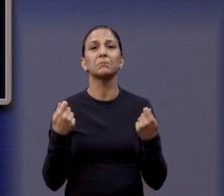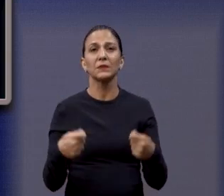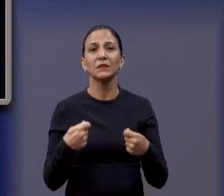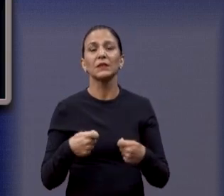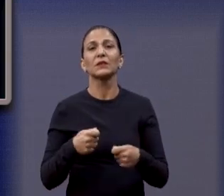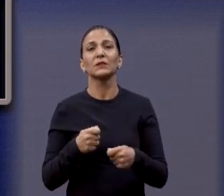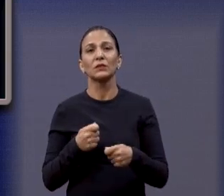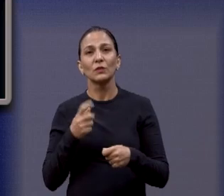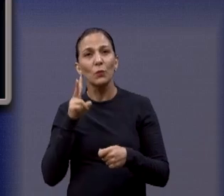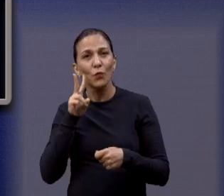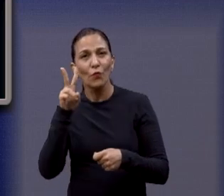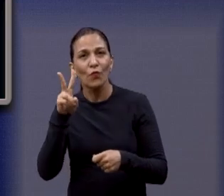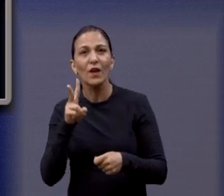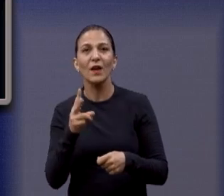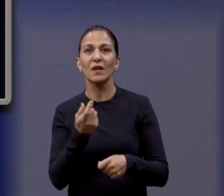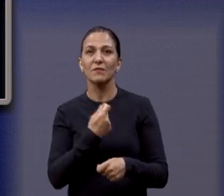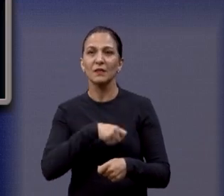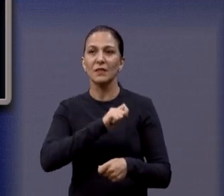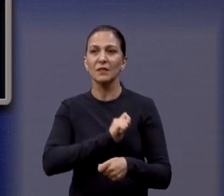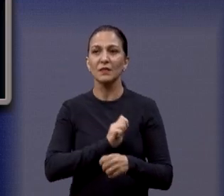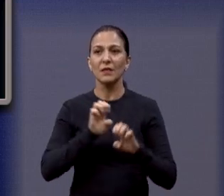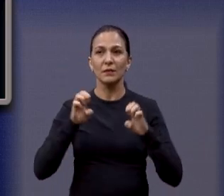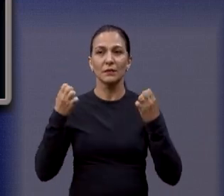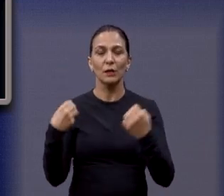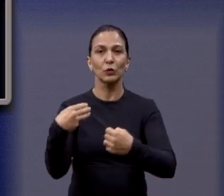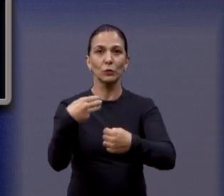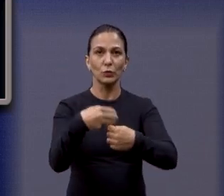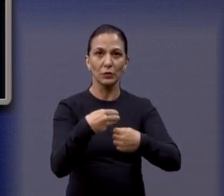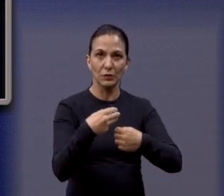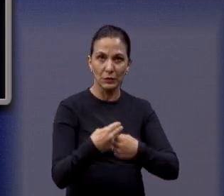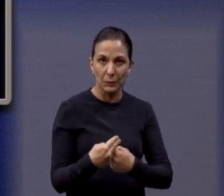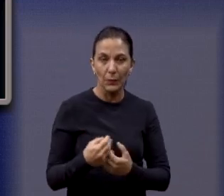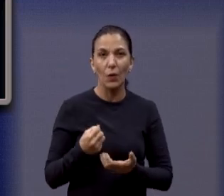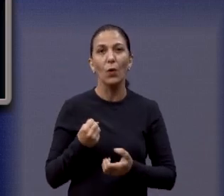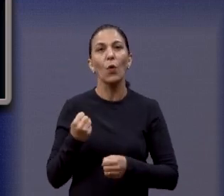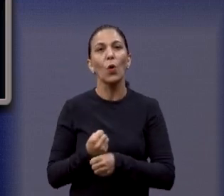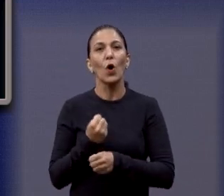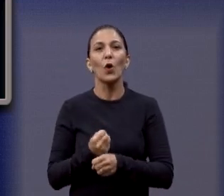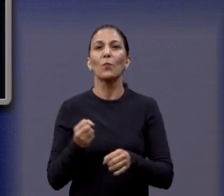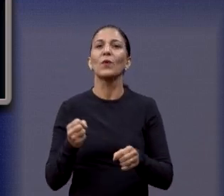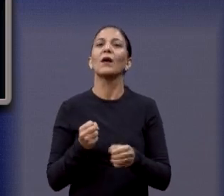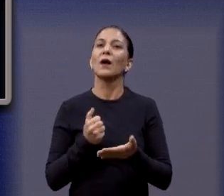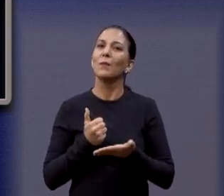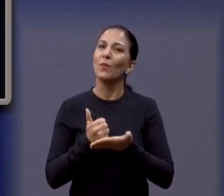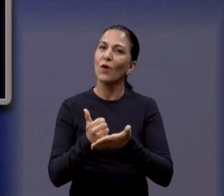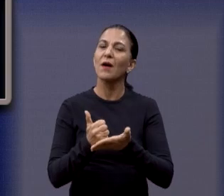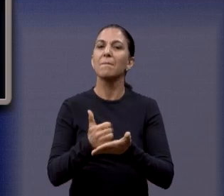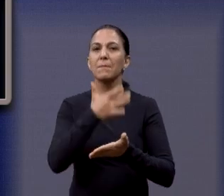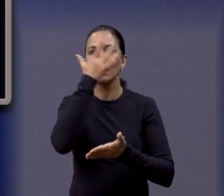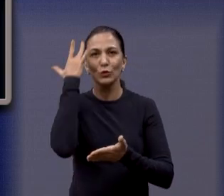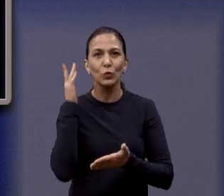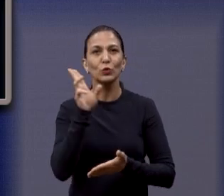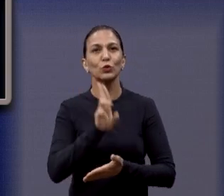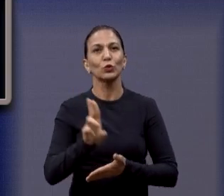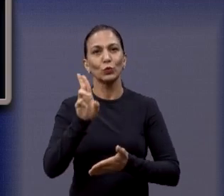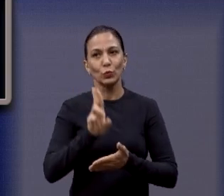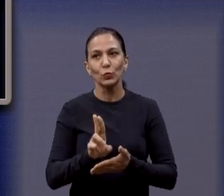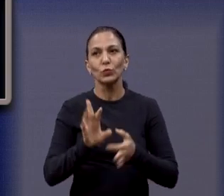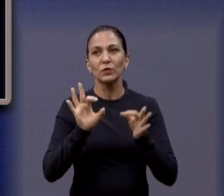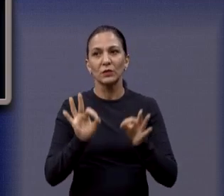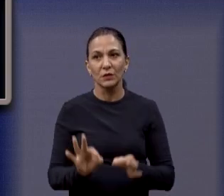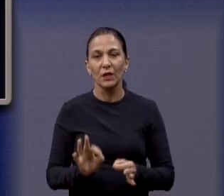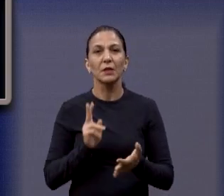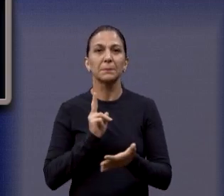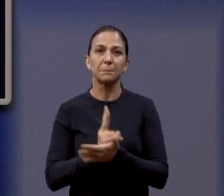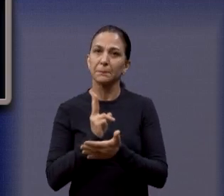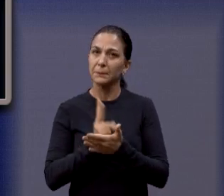fiscalizar o término da obra aqui do Estádio Municipal, para que dê suporte aos nossos atletas. E as pessoas possam usar aqui, é claro, com a